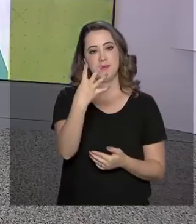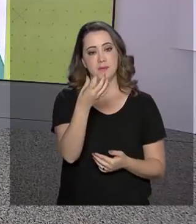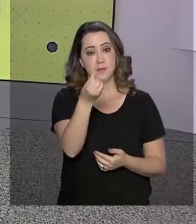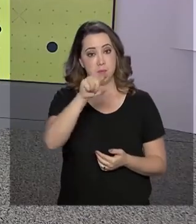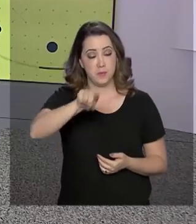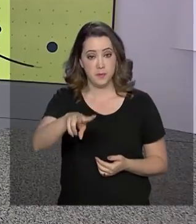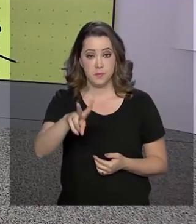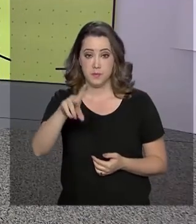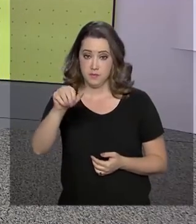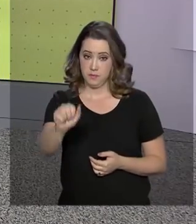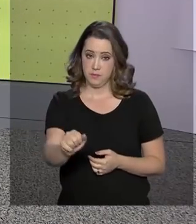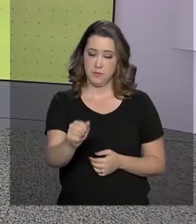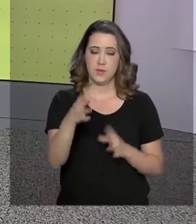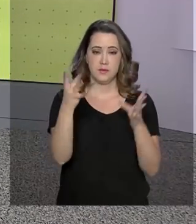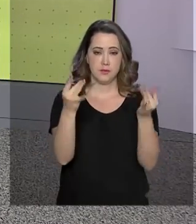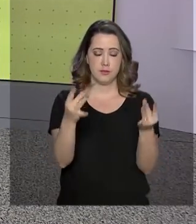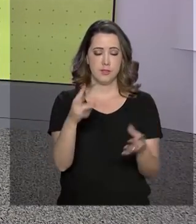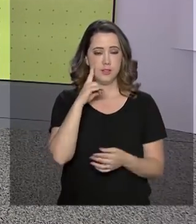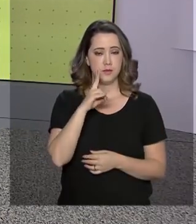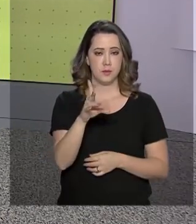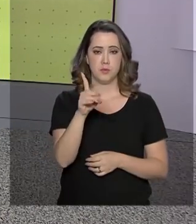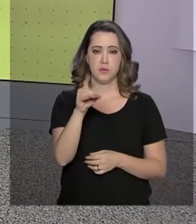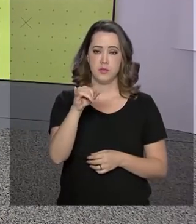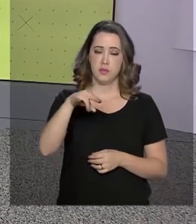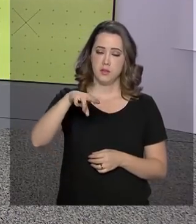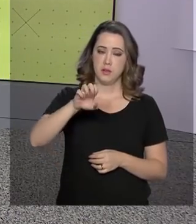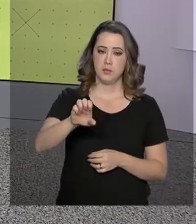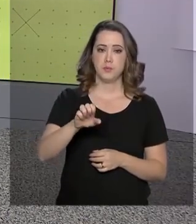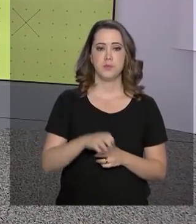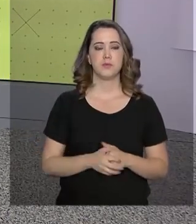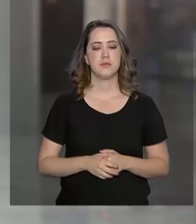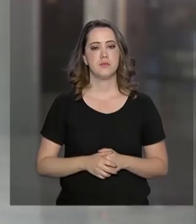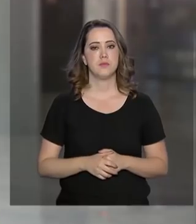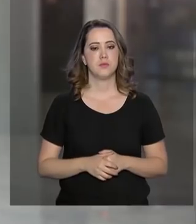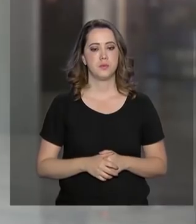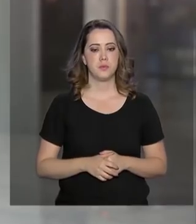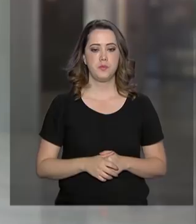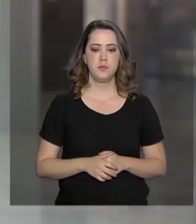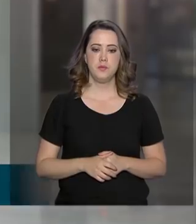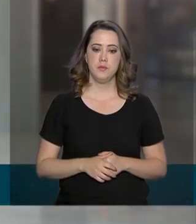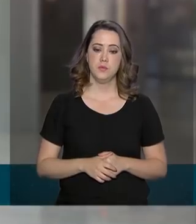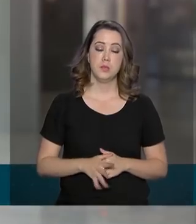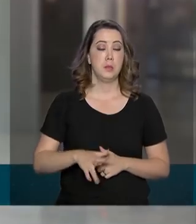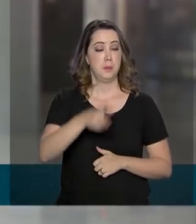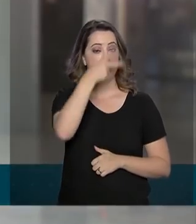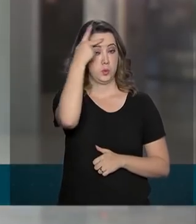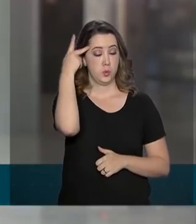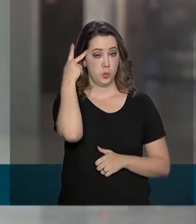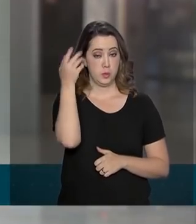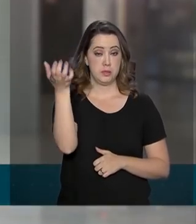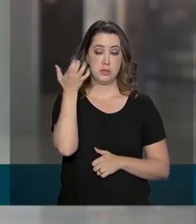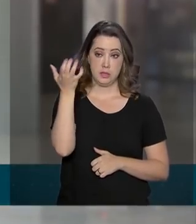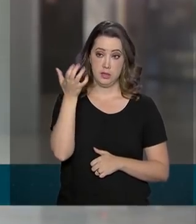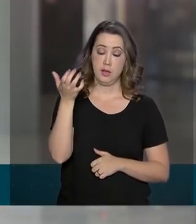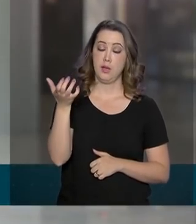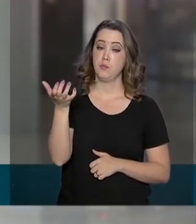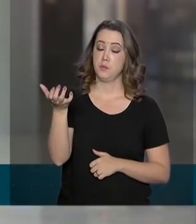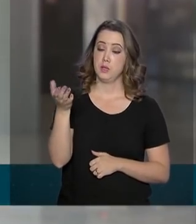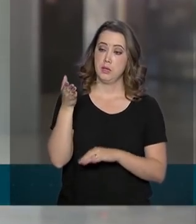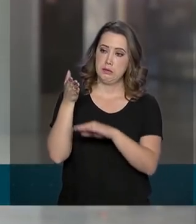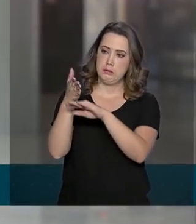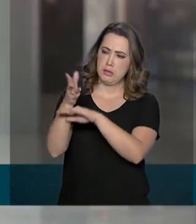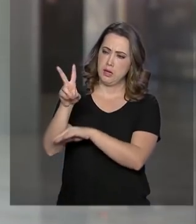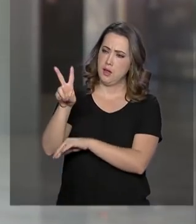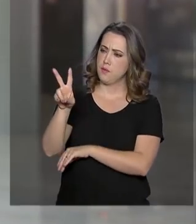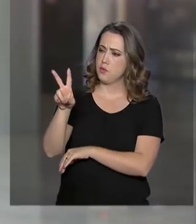46 mil vagas. Detalhes com Daniele Popov. Quem quiser concorrer a uma vaga no ensino